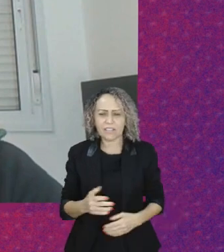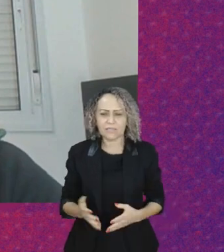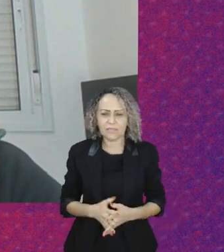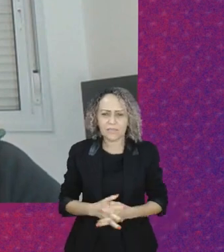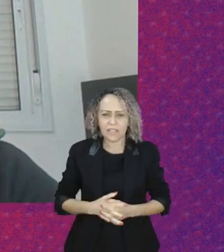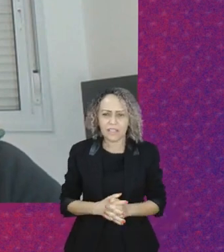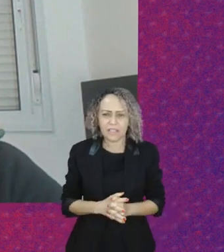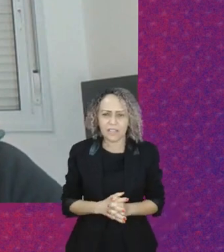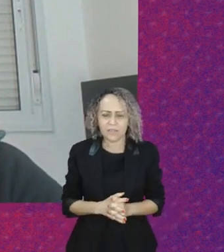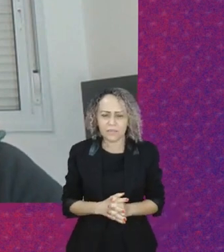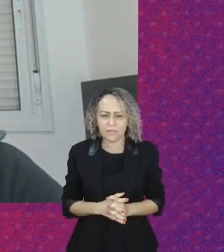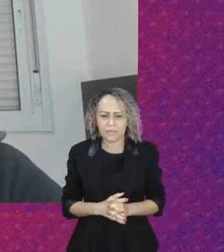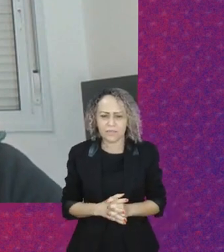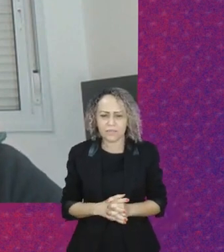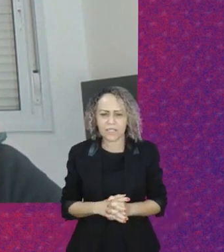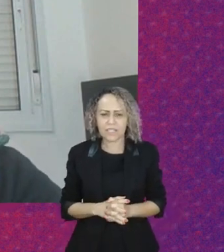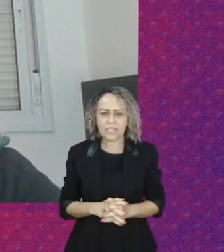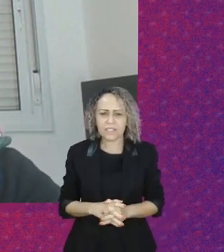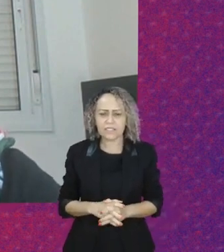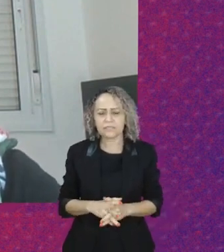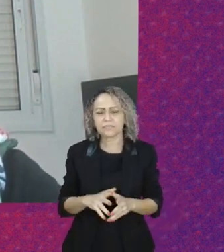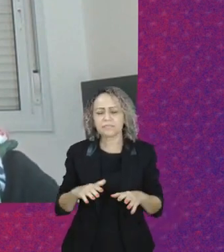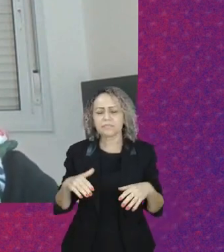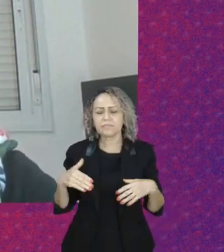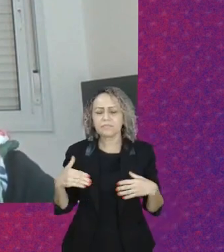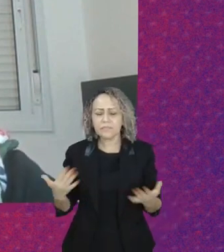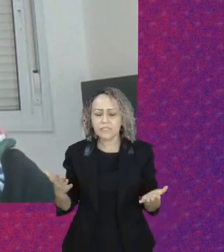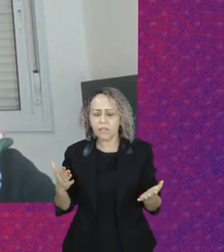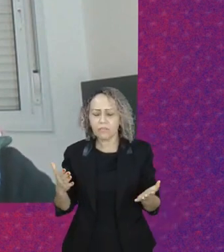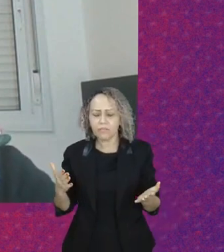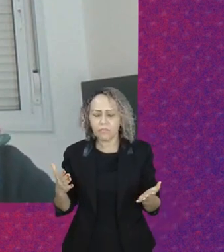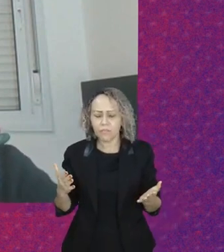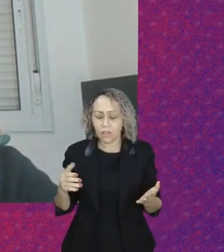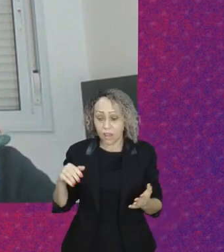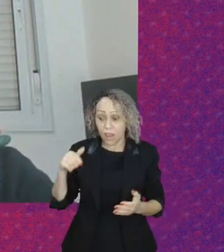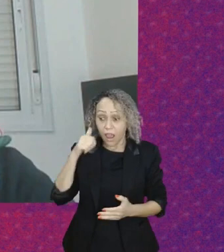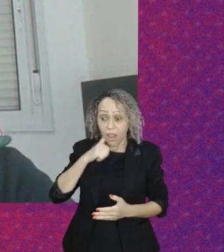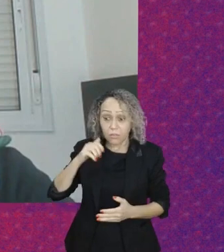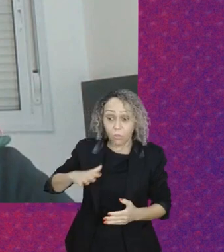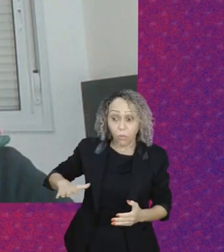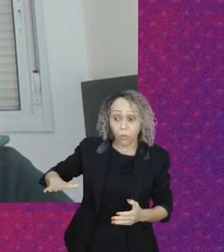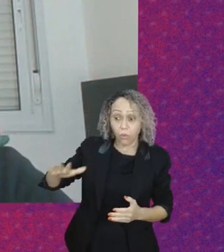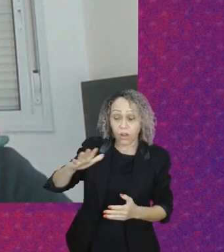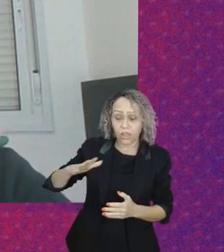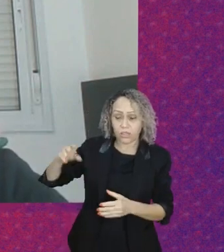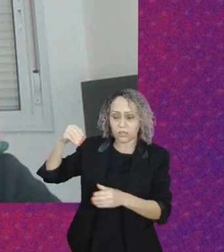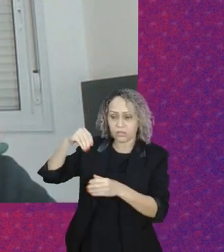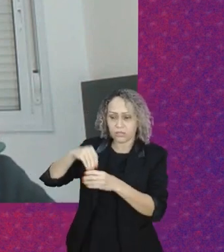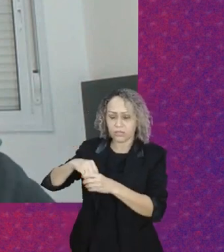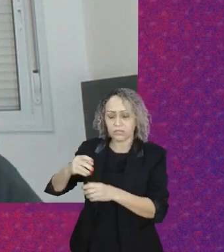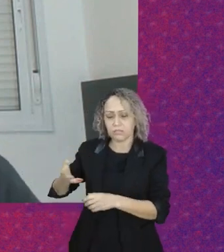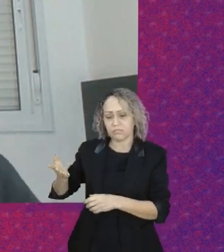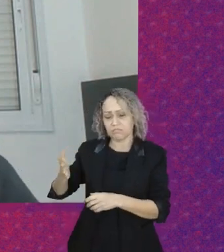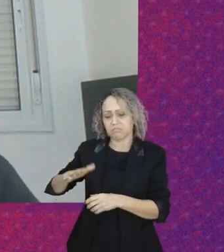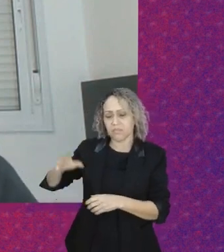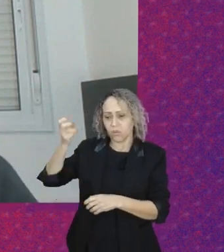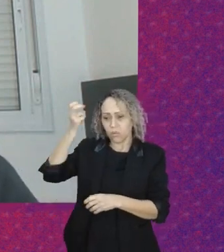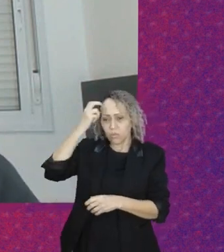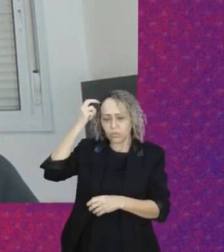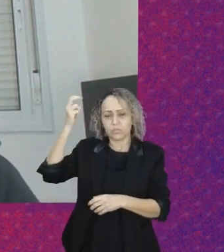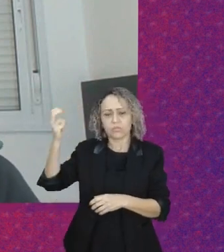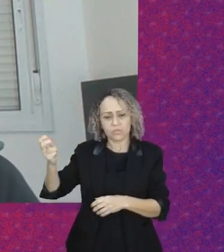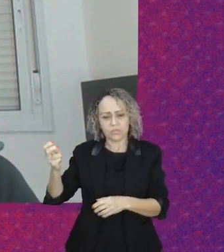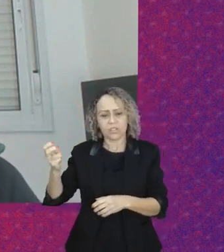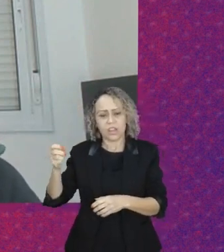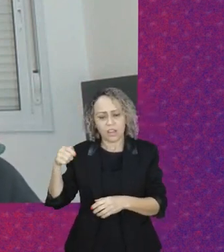saia, que a mulher tenha acesso aos bens culturais que estão disponíveis na cidade. Então, temos